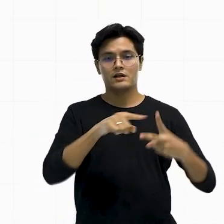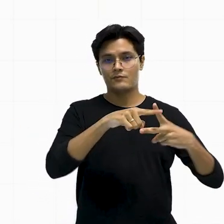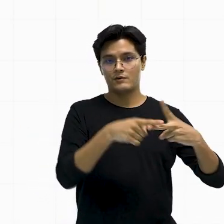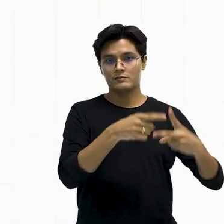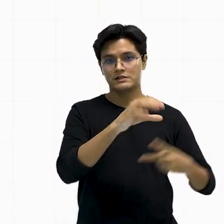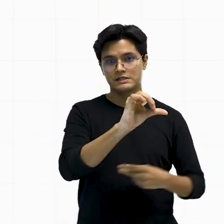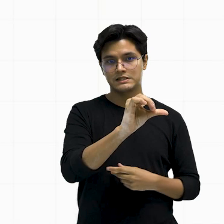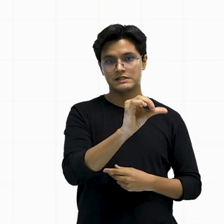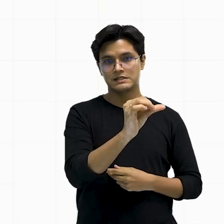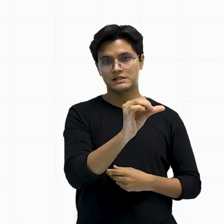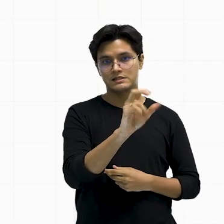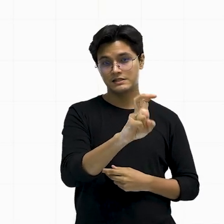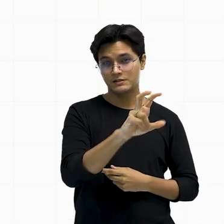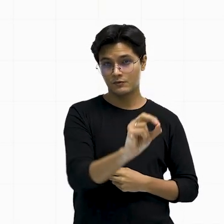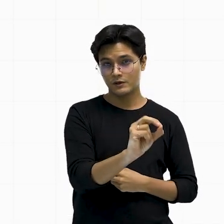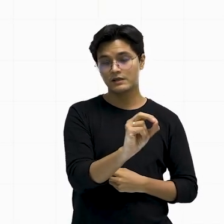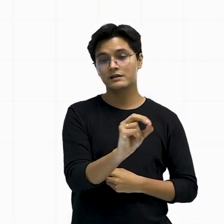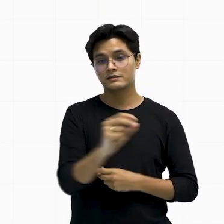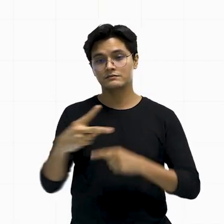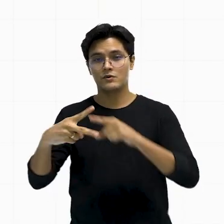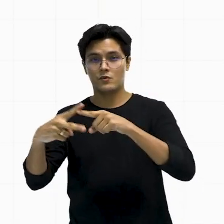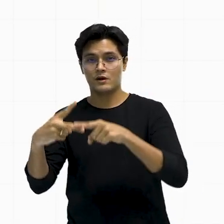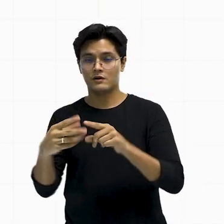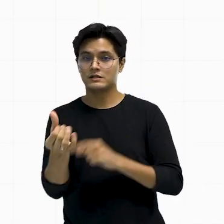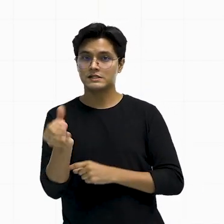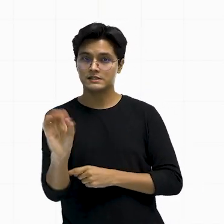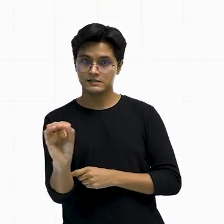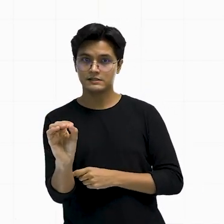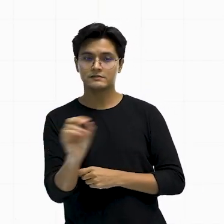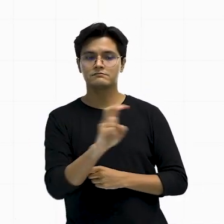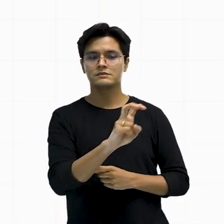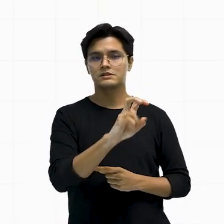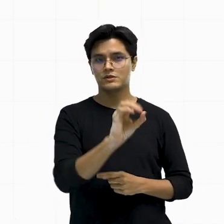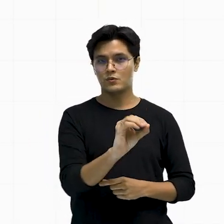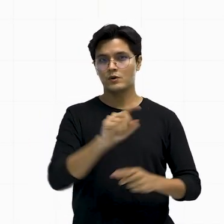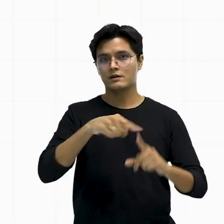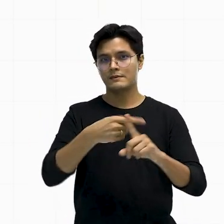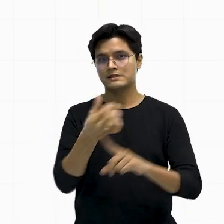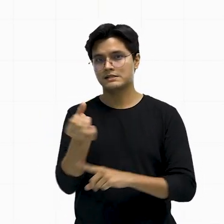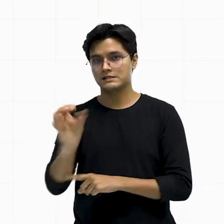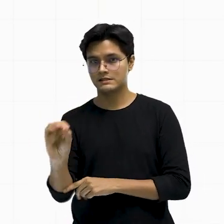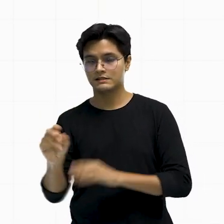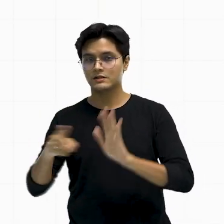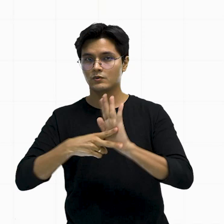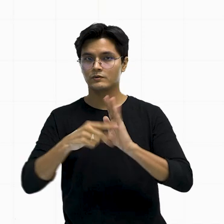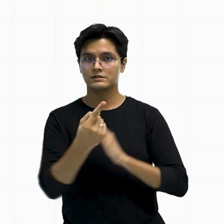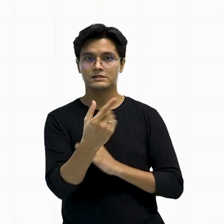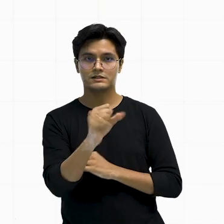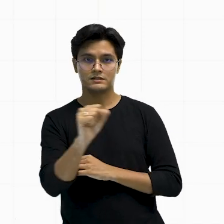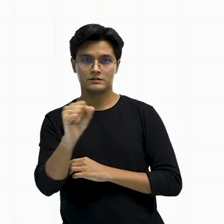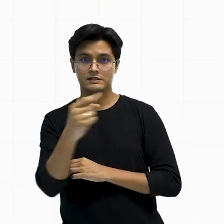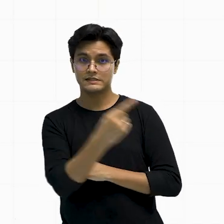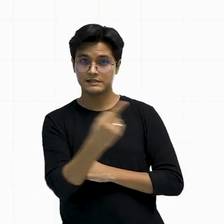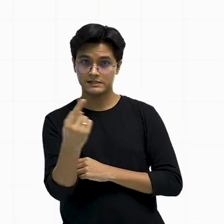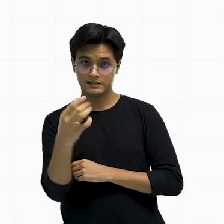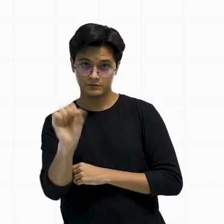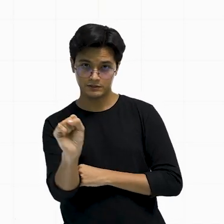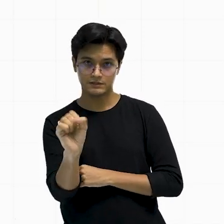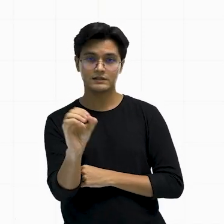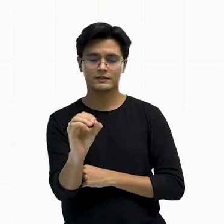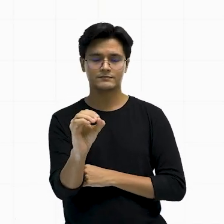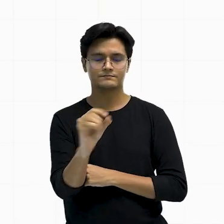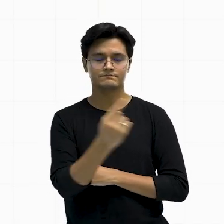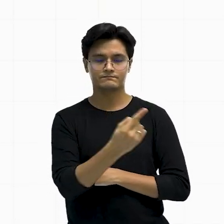tenho 60 ali. 50 mais 60 dá 110. Para 180, que é